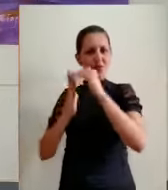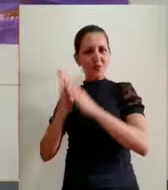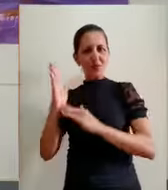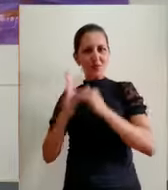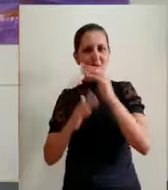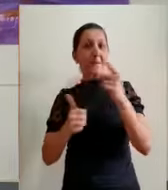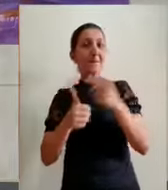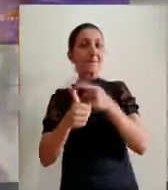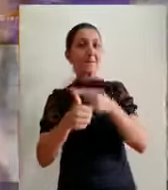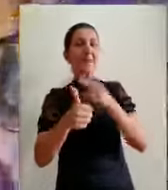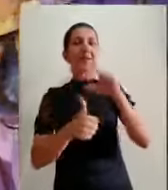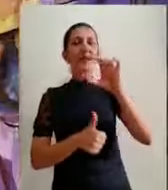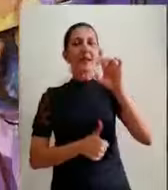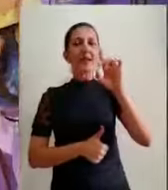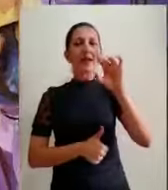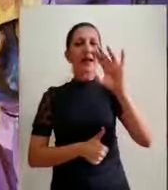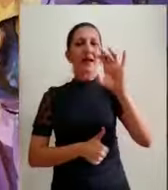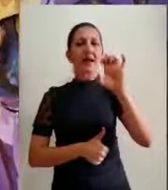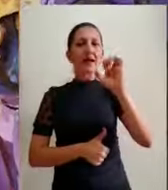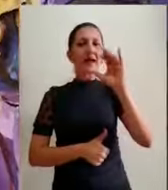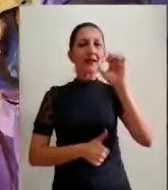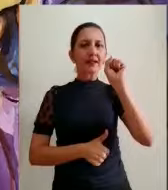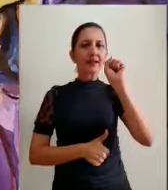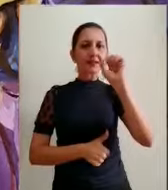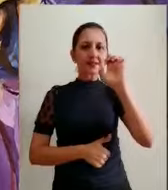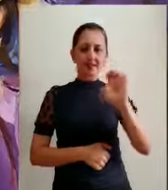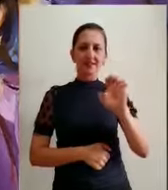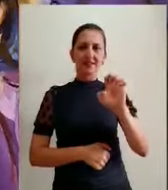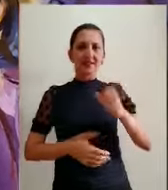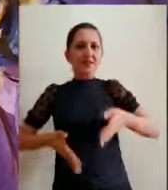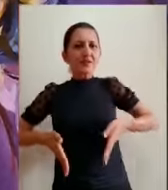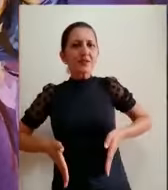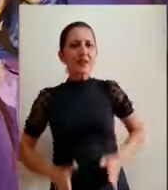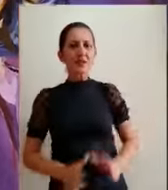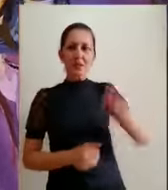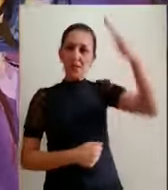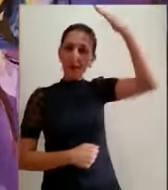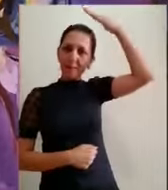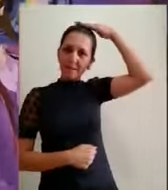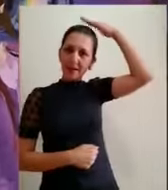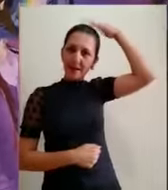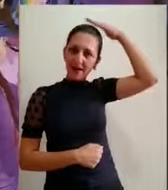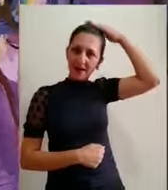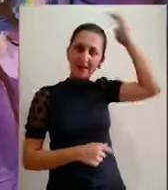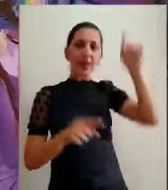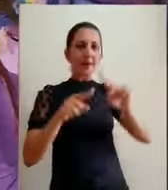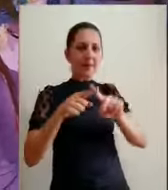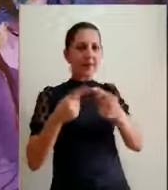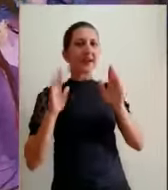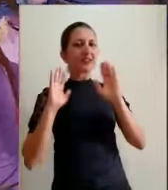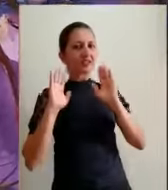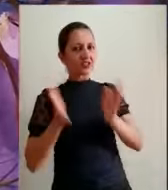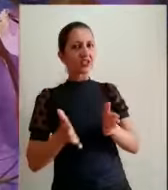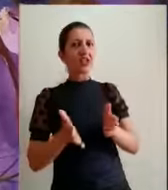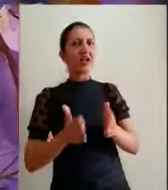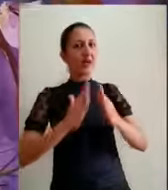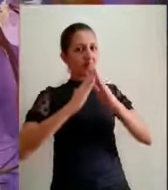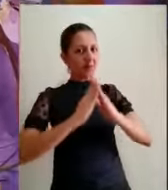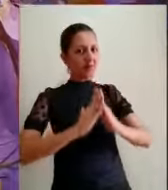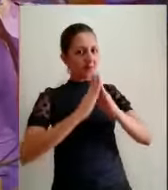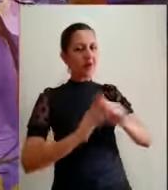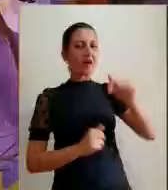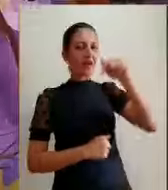é a Deise Mello. Deise Mello é a natural de Foz do Iguaçu, no Paraná e já mora no Acre em torno de 20 anos.